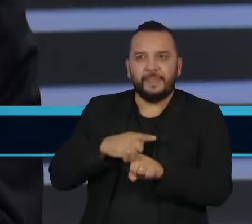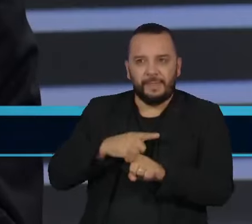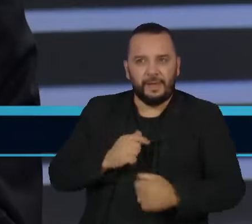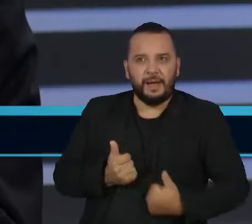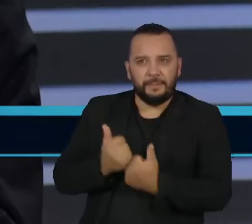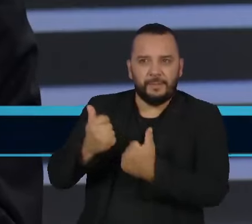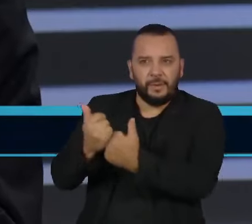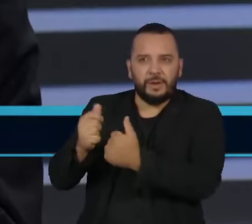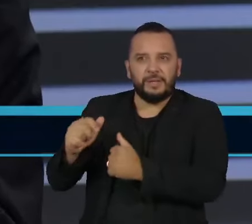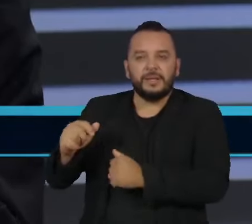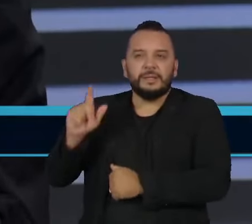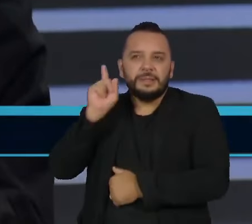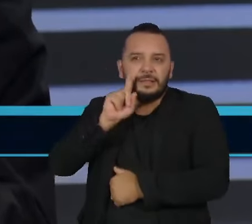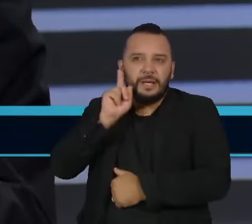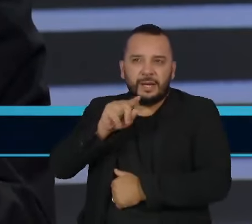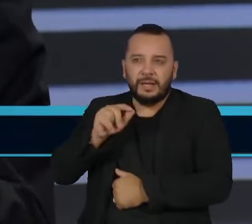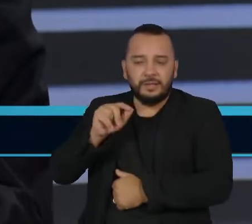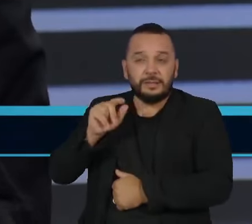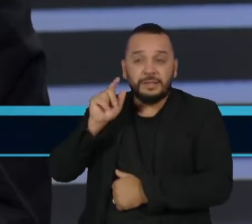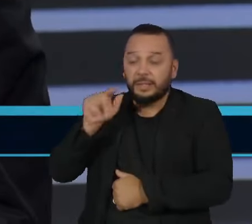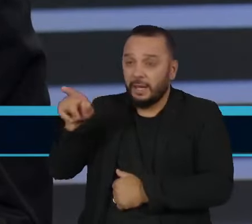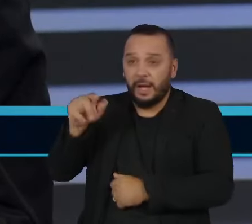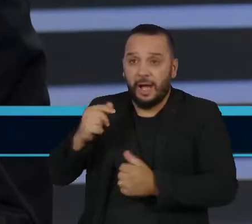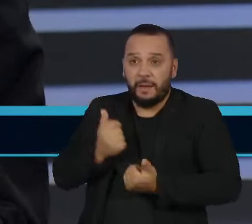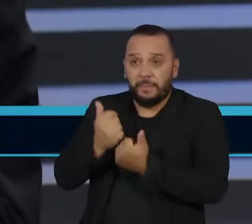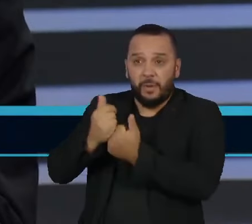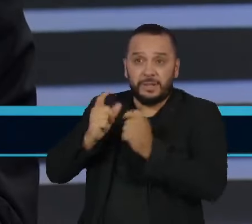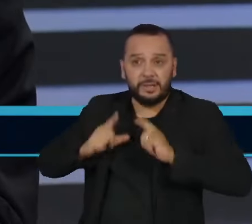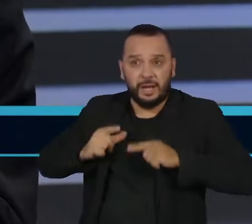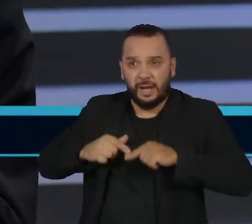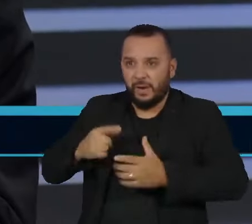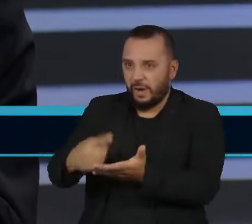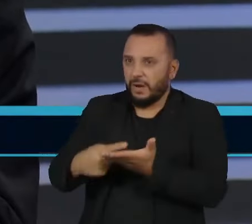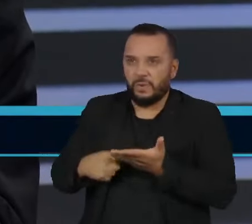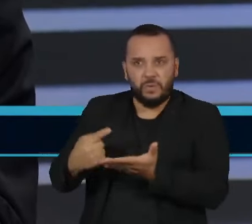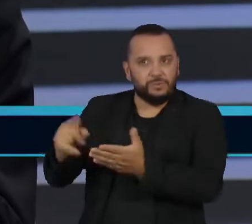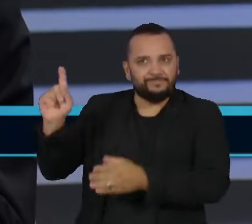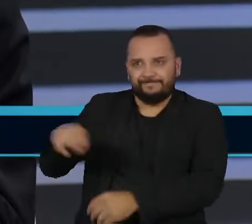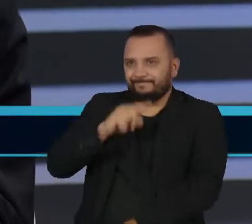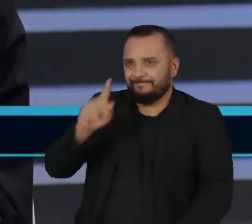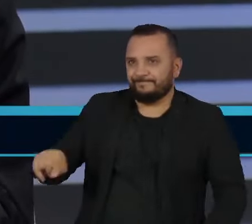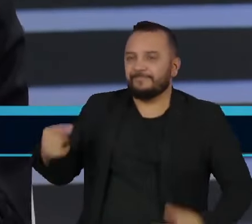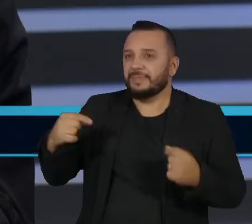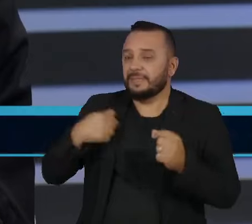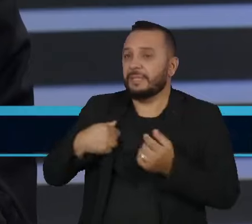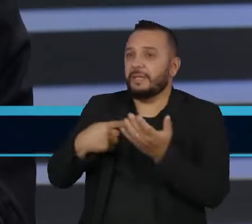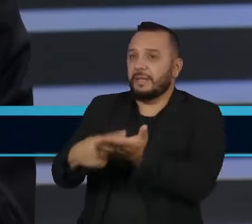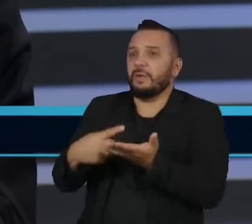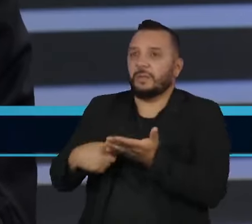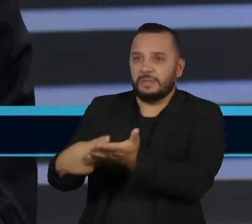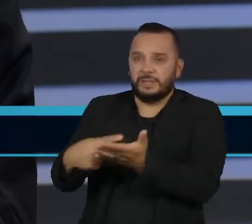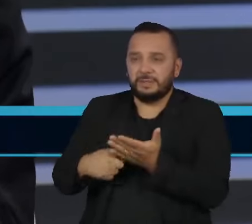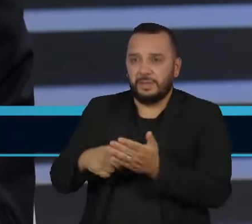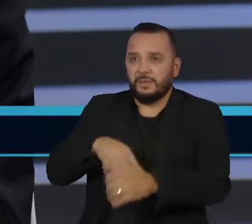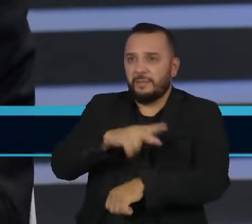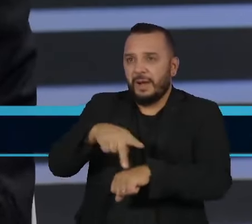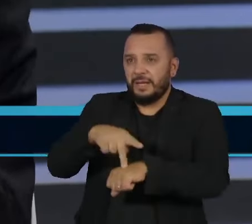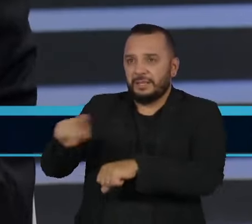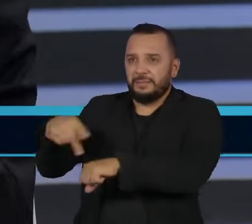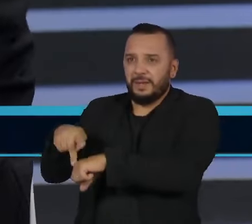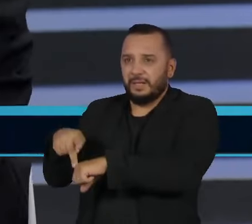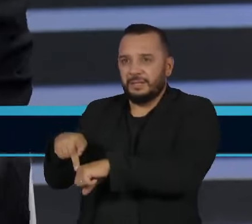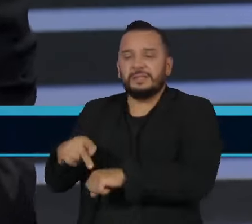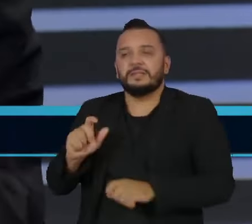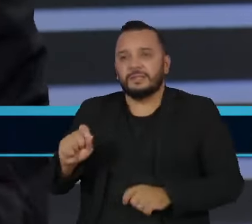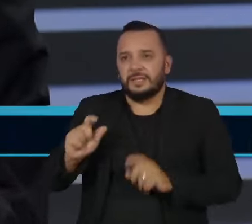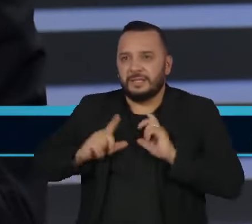a Israel. E eu acho que tem que abaixar a poeira e a gente tem que ter a negociação dos dois Estados. Eu não vejo